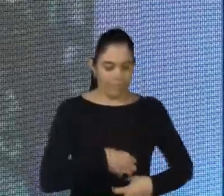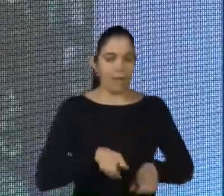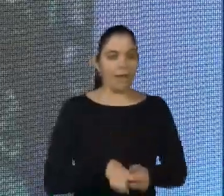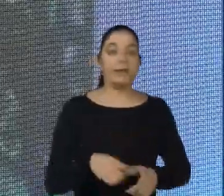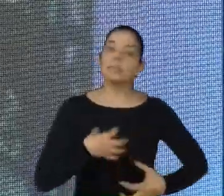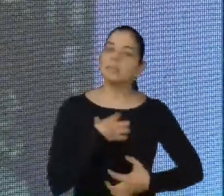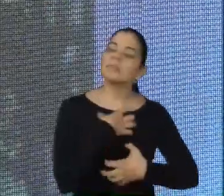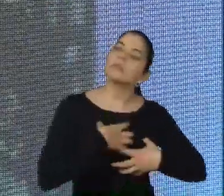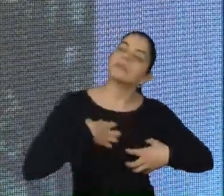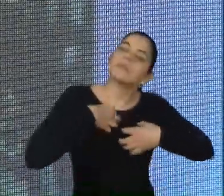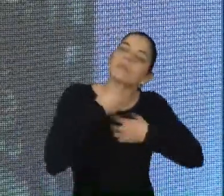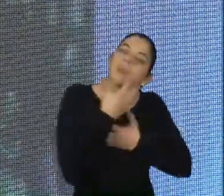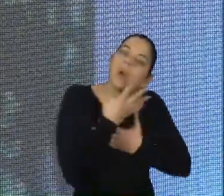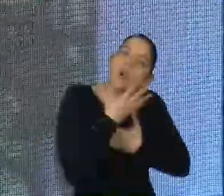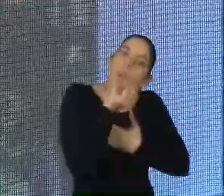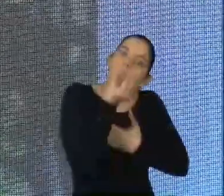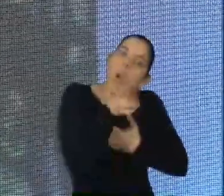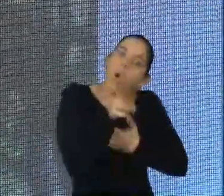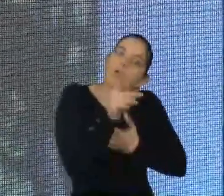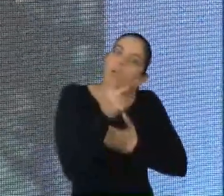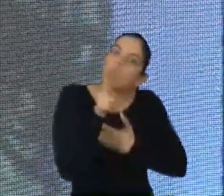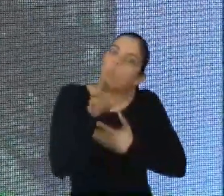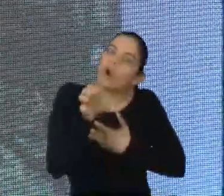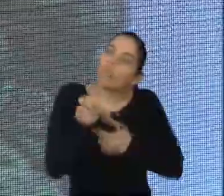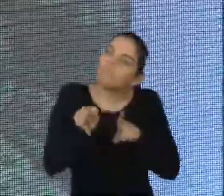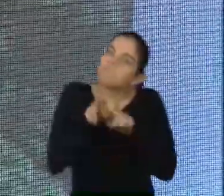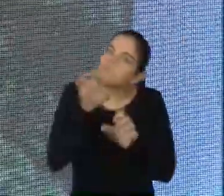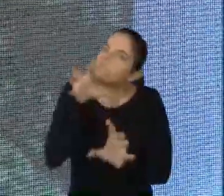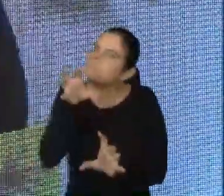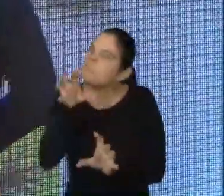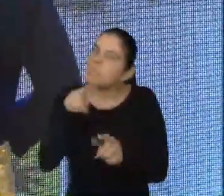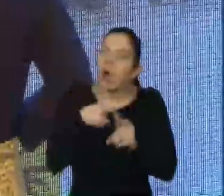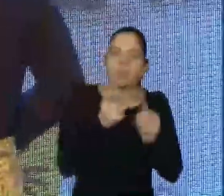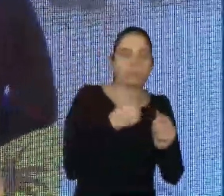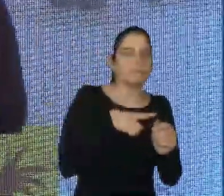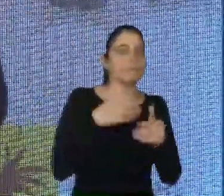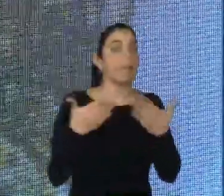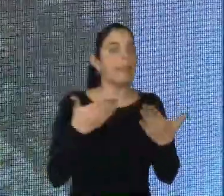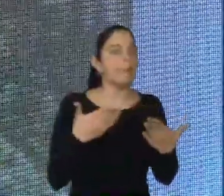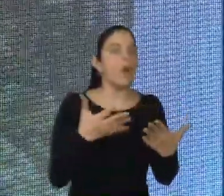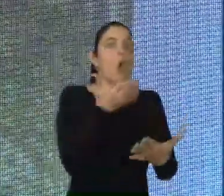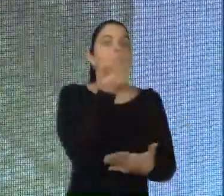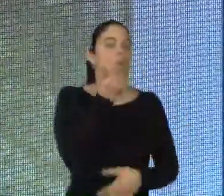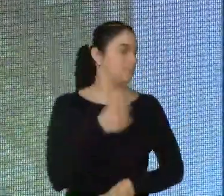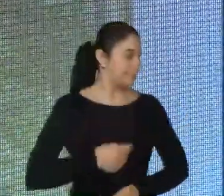bem-estar e o nosso humor. Então, a gente tem que cuidar do externo e do interno. Opa!